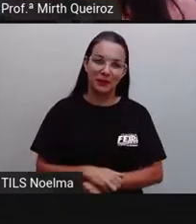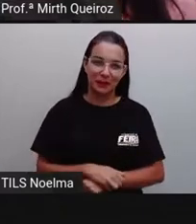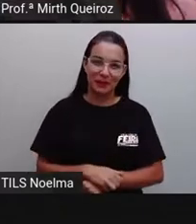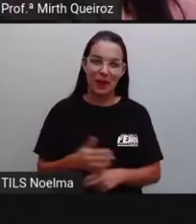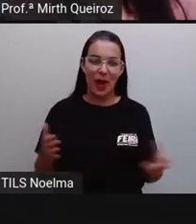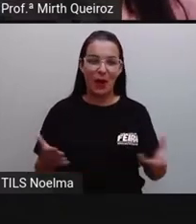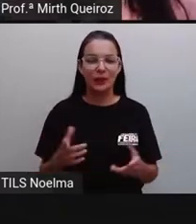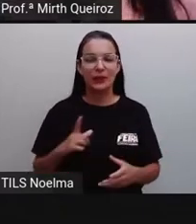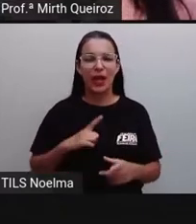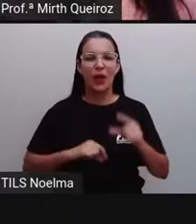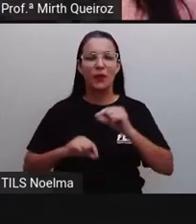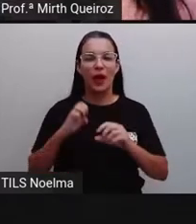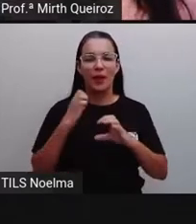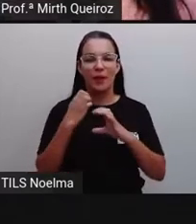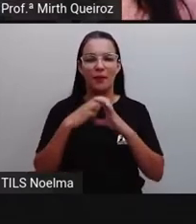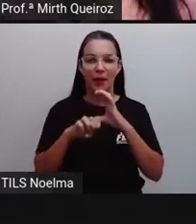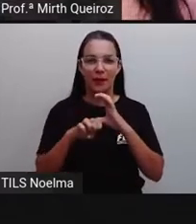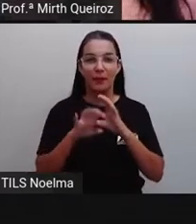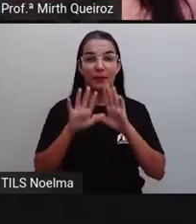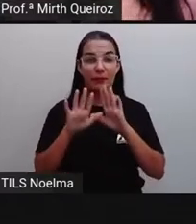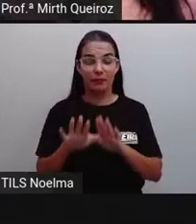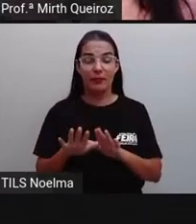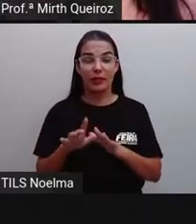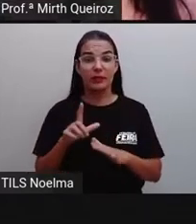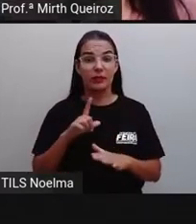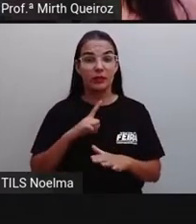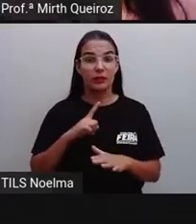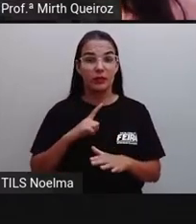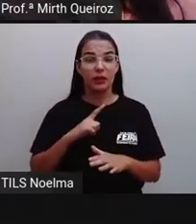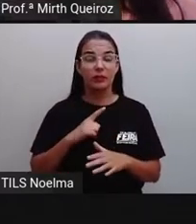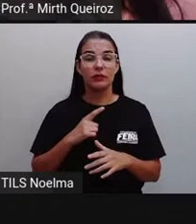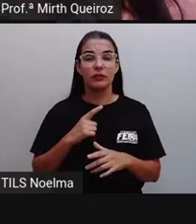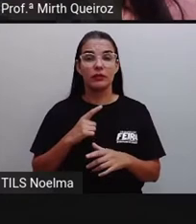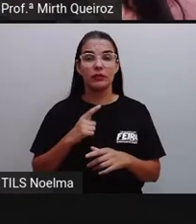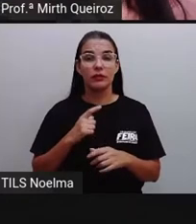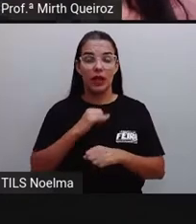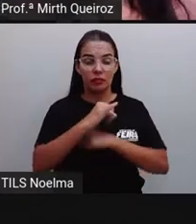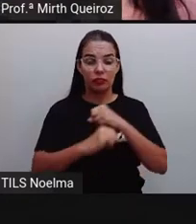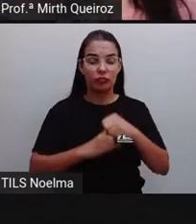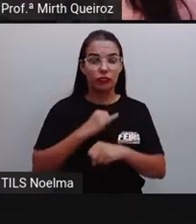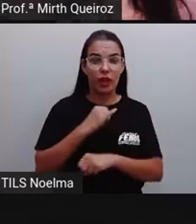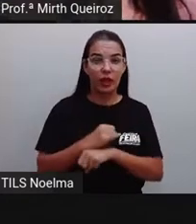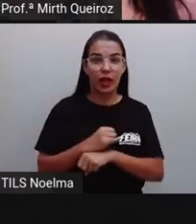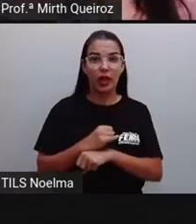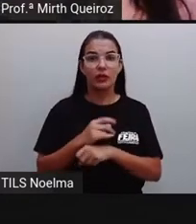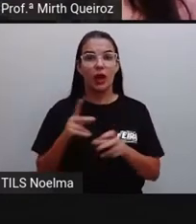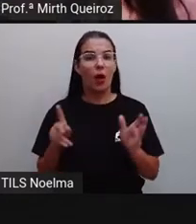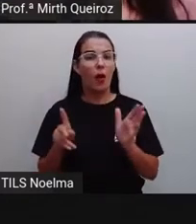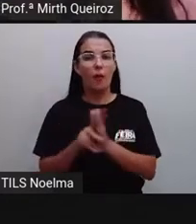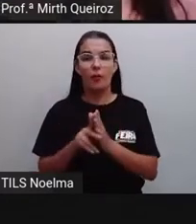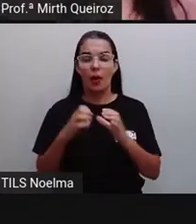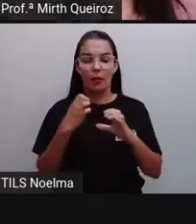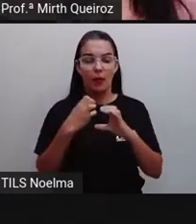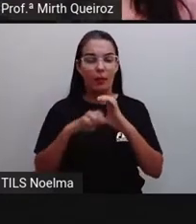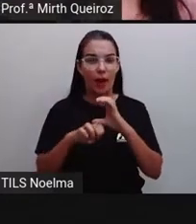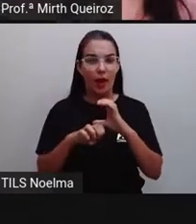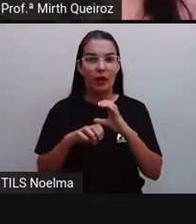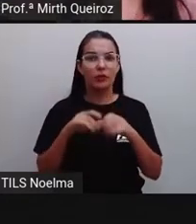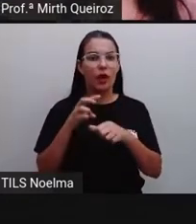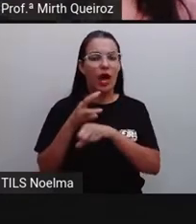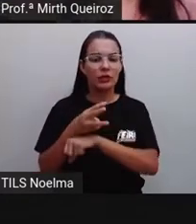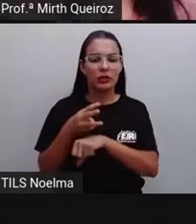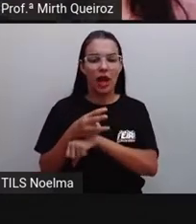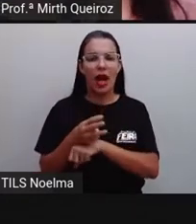-mail, mas embora a gente utilize essas redes sociais, né? O próprio e-mail, o WhatsApp, Instagram,